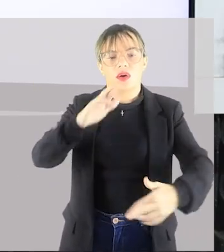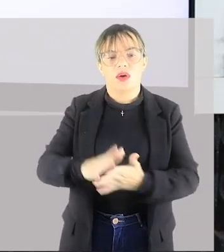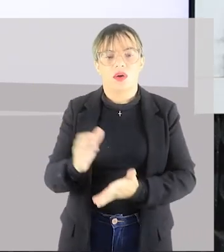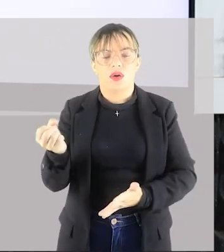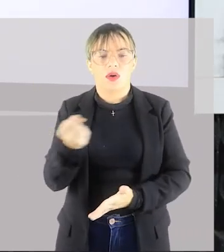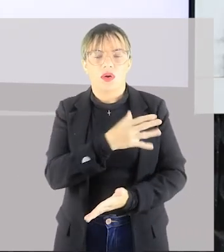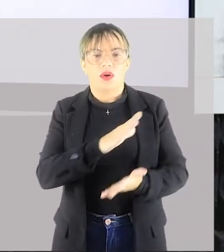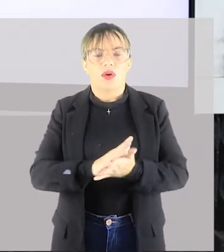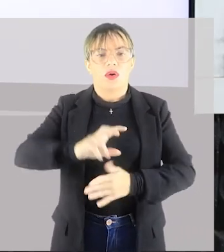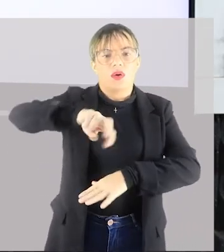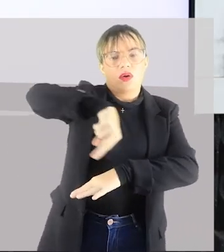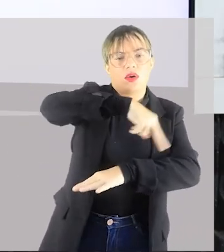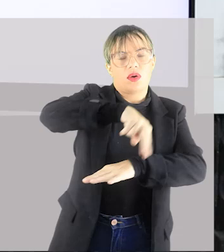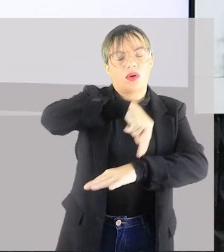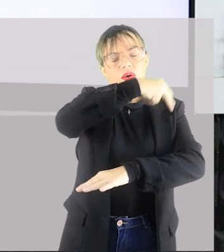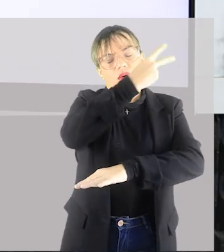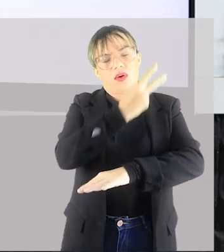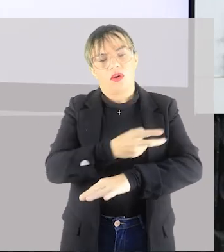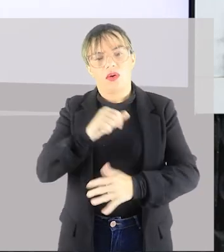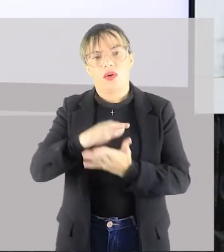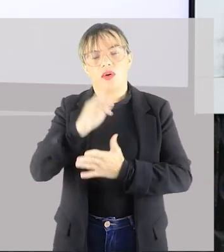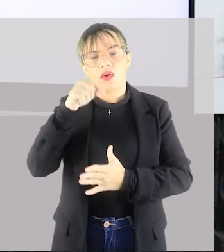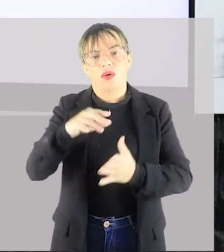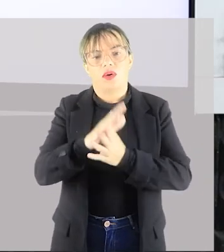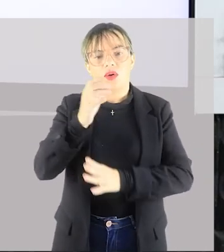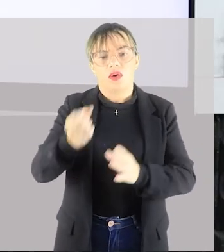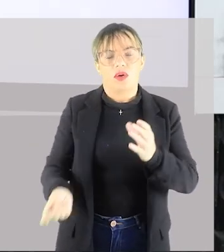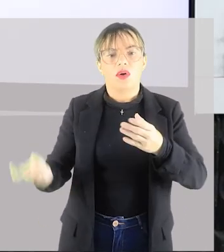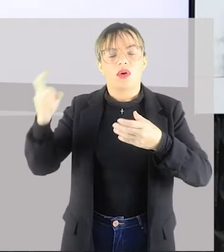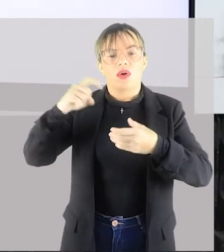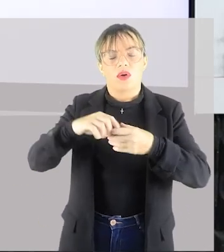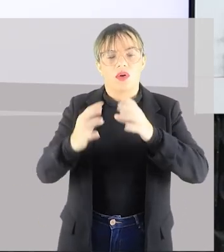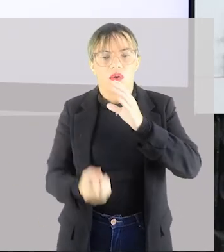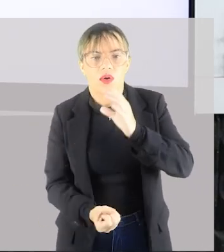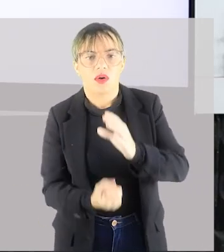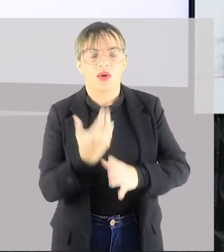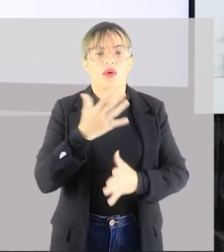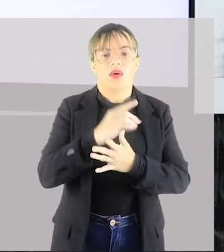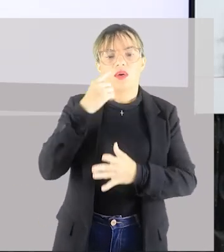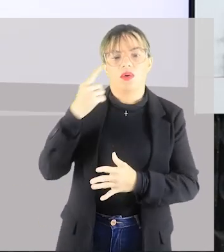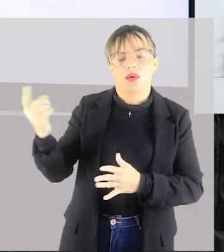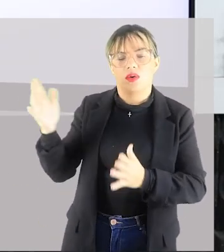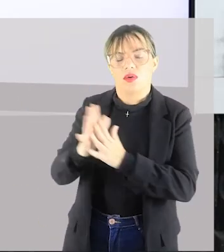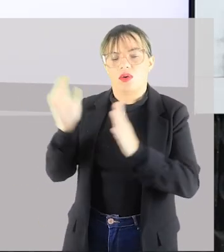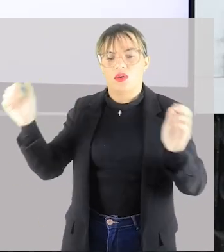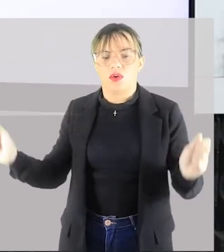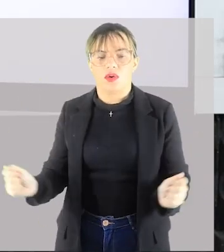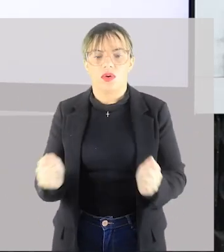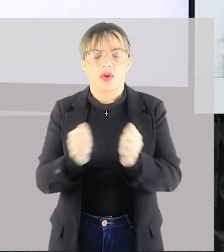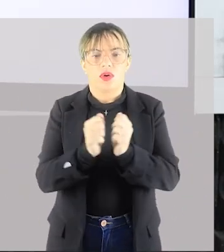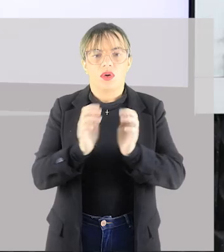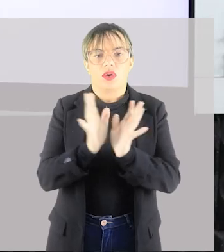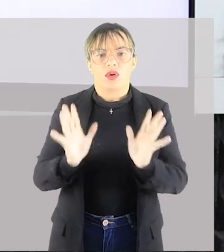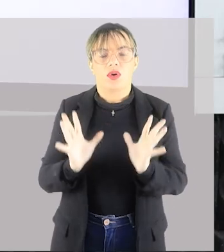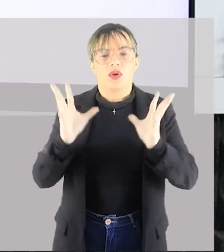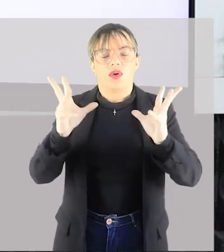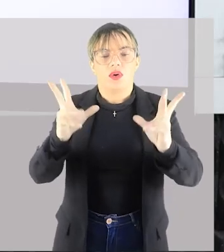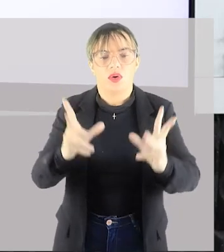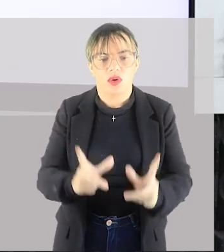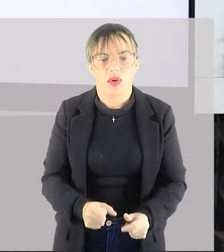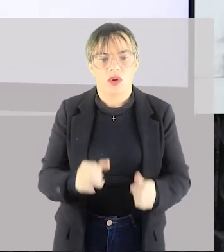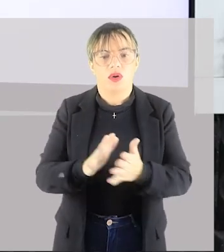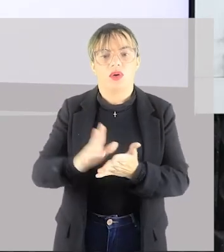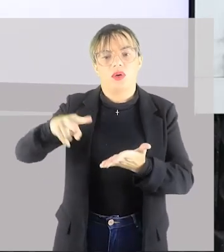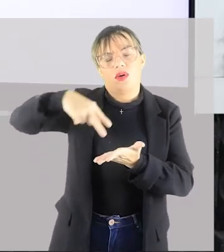ginástica também ressurge no período do Renascimento, e juntamente com todos estes vem